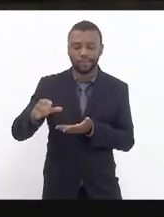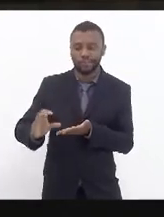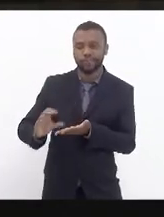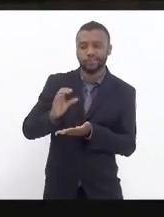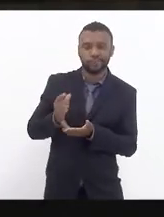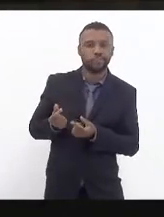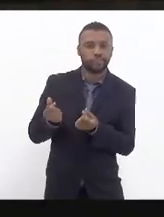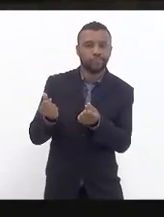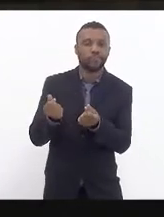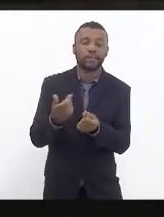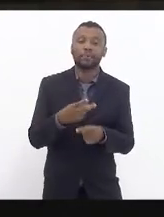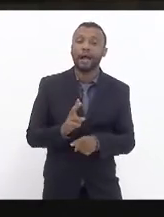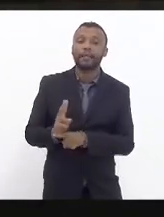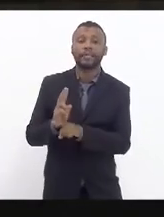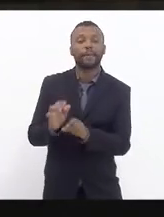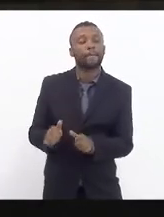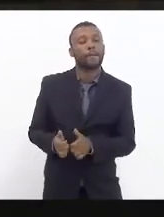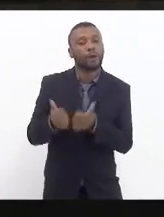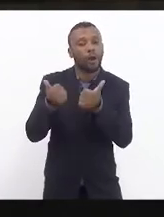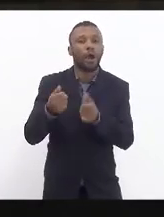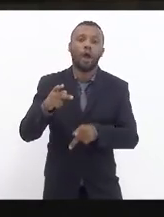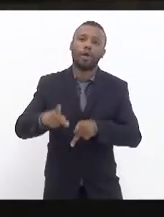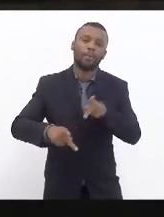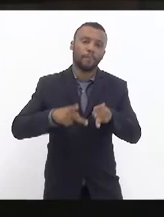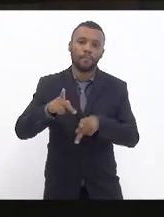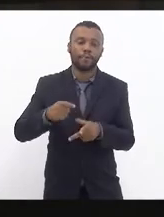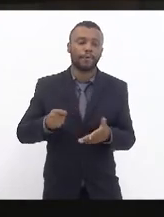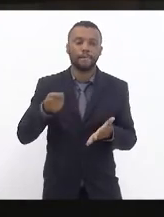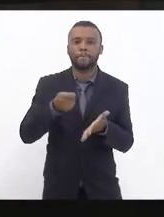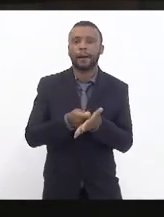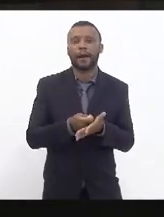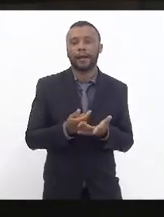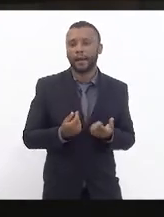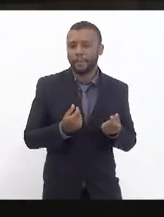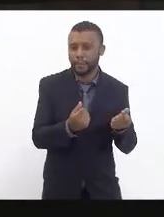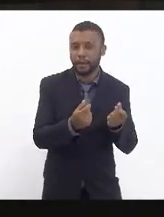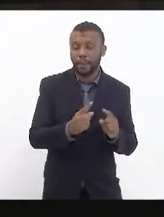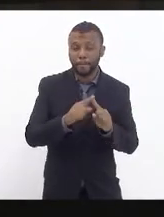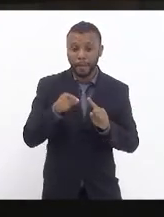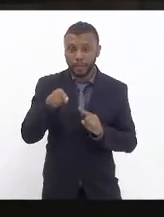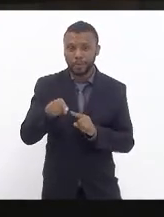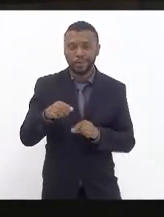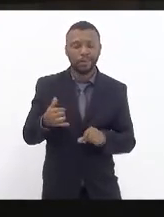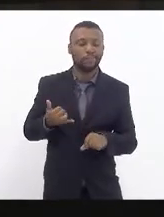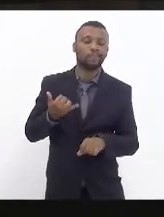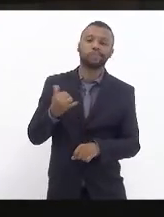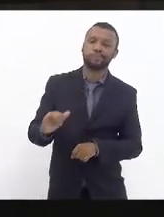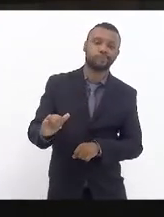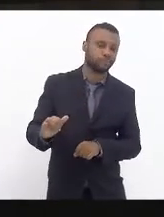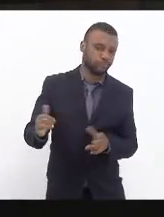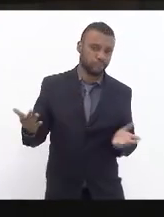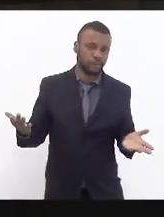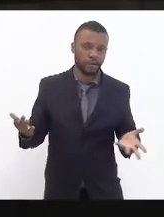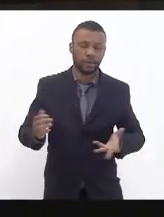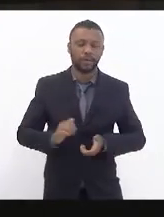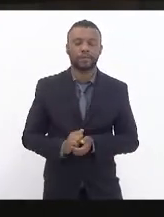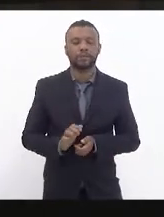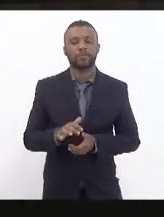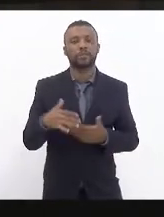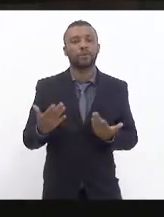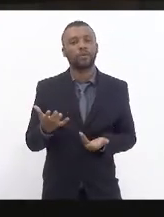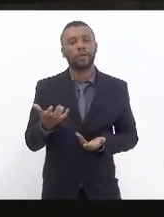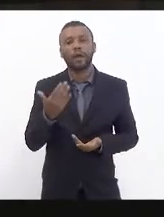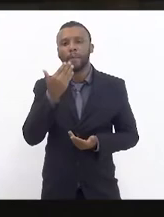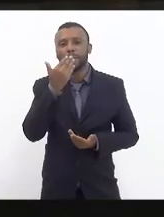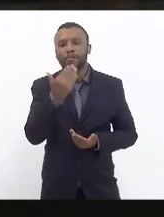melhor que atender é o povo que paga a passagem mas isso ela não faz então eu queria pedir aos deputados que